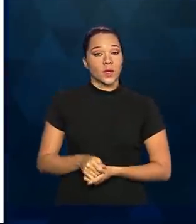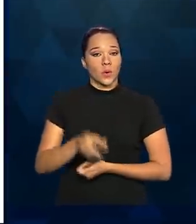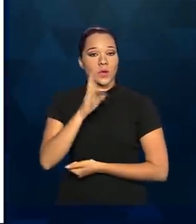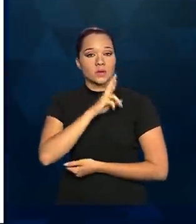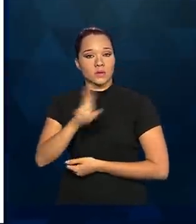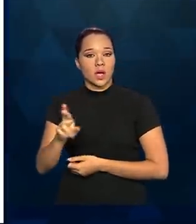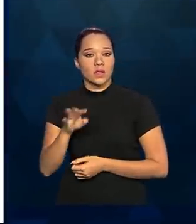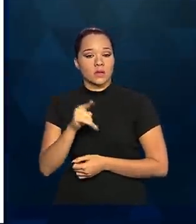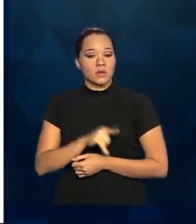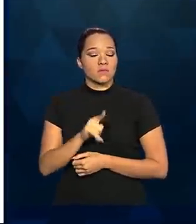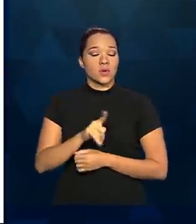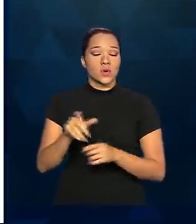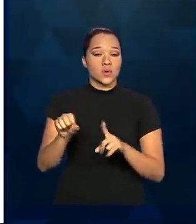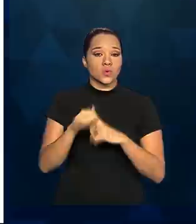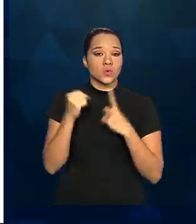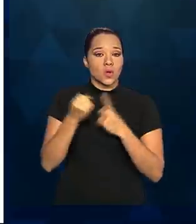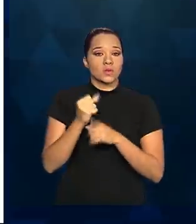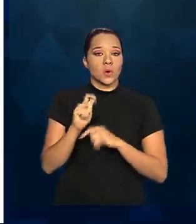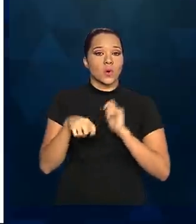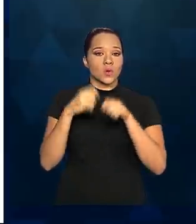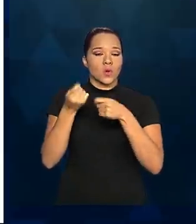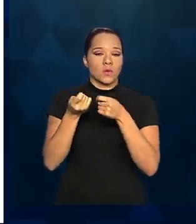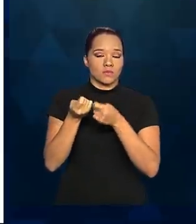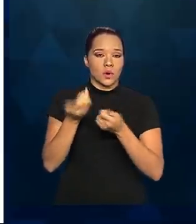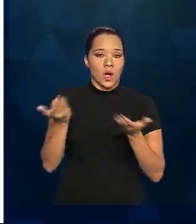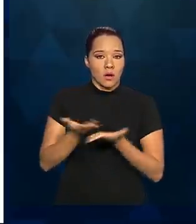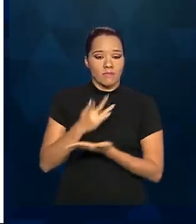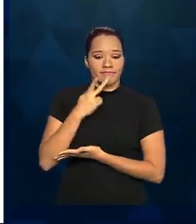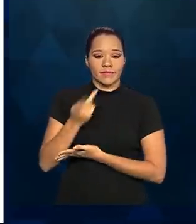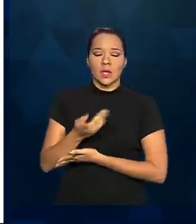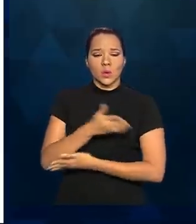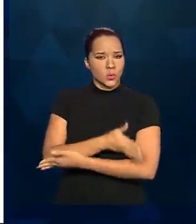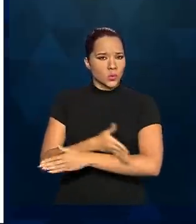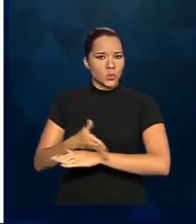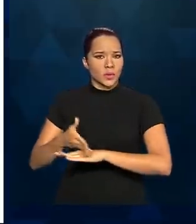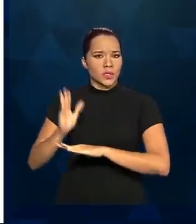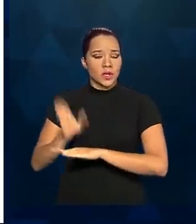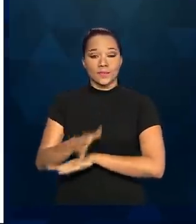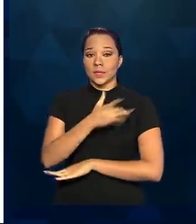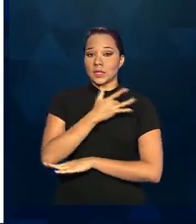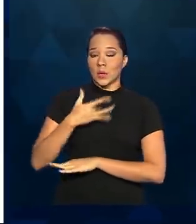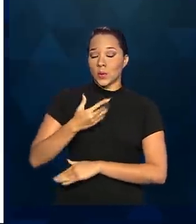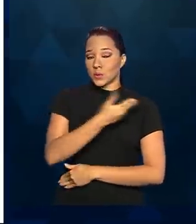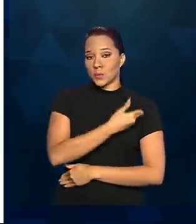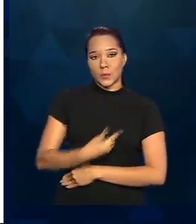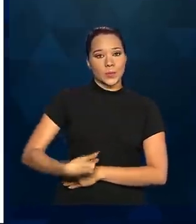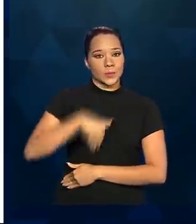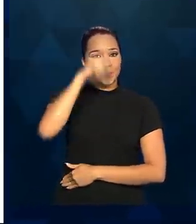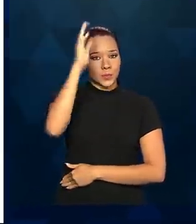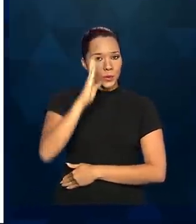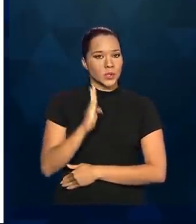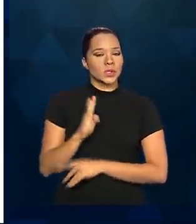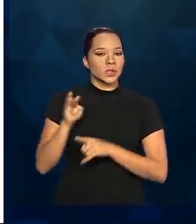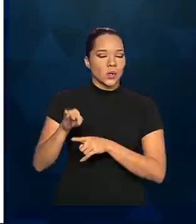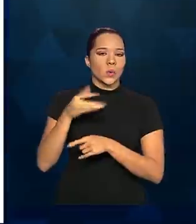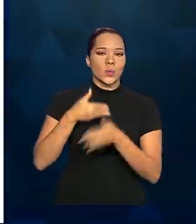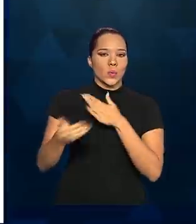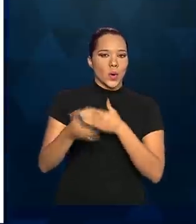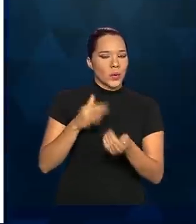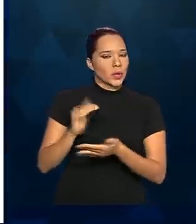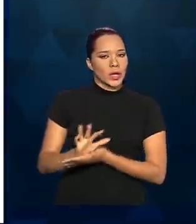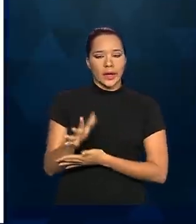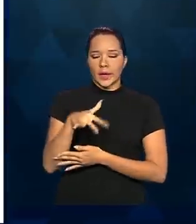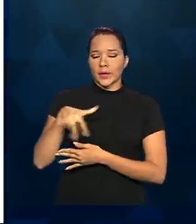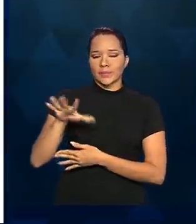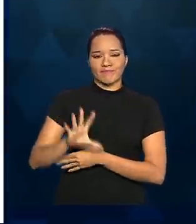por nível socioeconômico, é muito marcante. Nós estamos acostumados a isso, a saúde pública brasileira, praticamente qualquer evento em